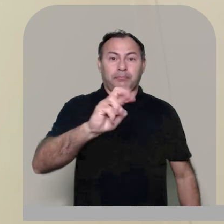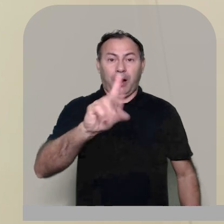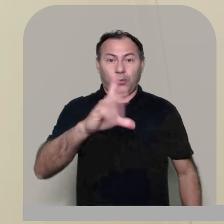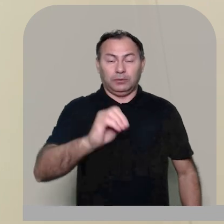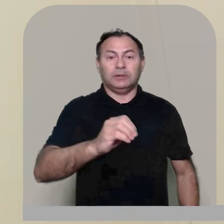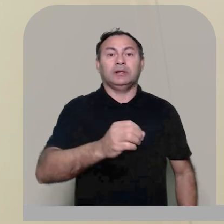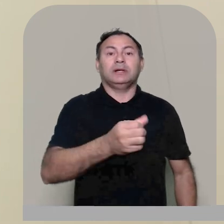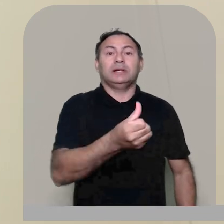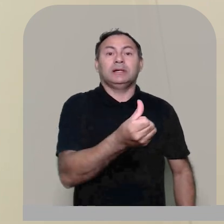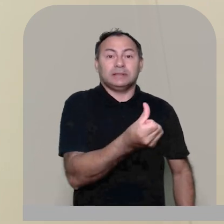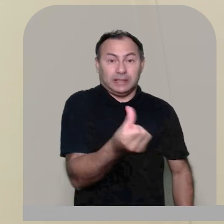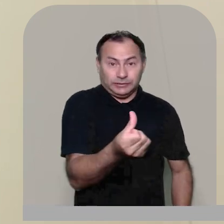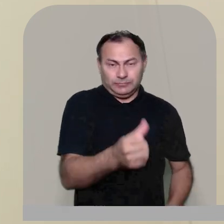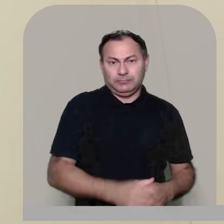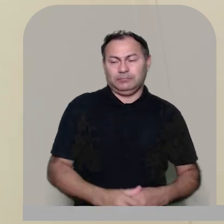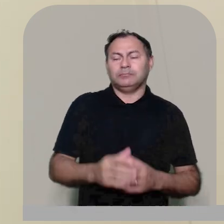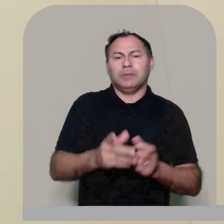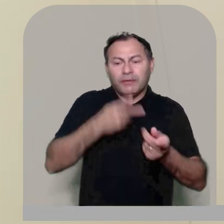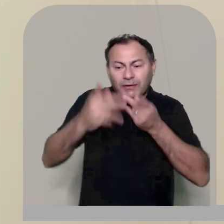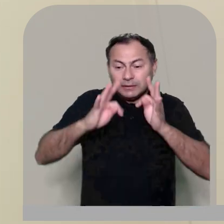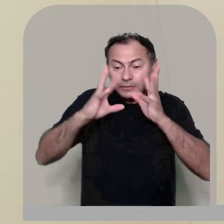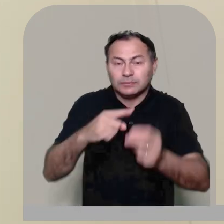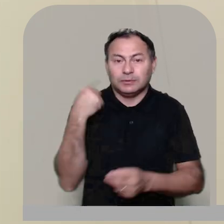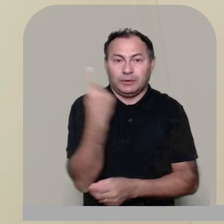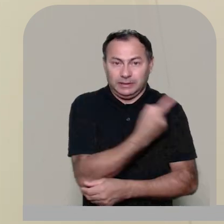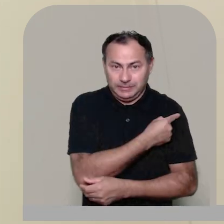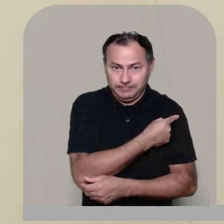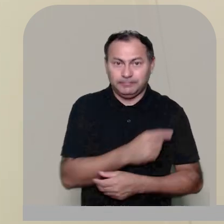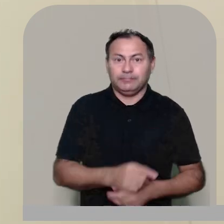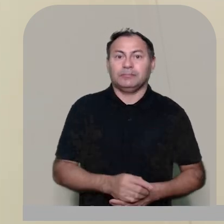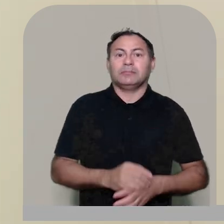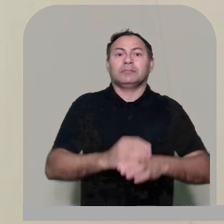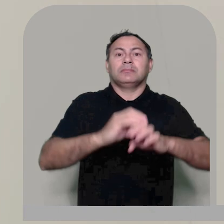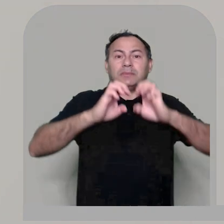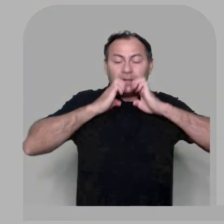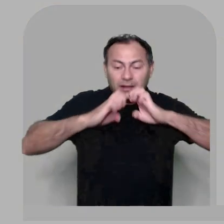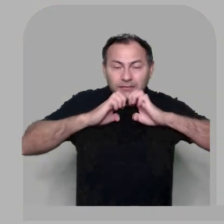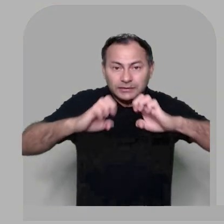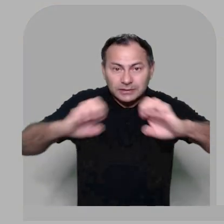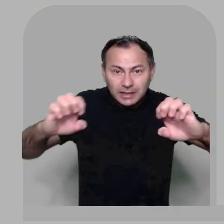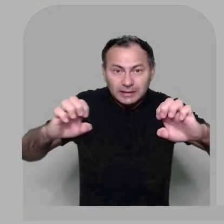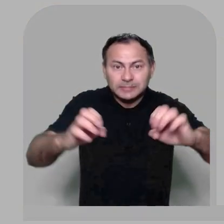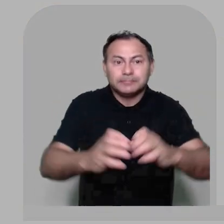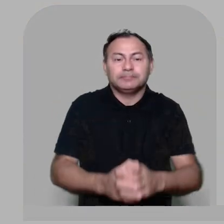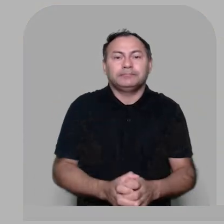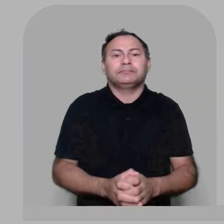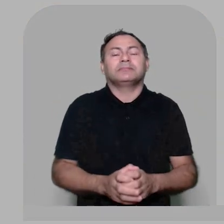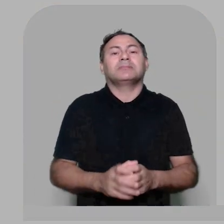diz é pra todos nós evangelizar